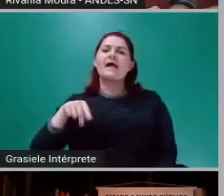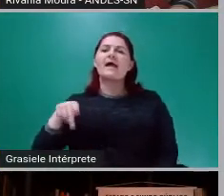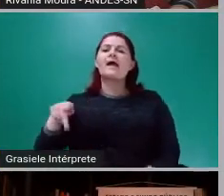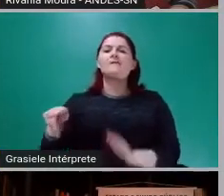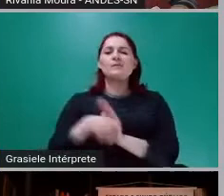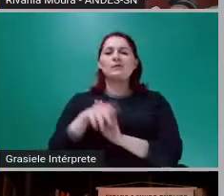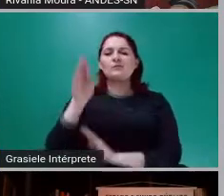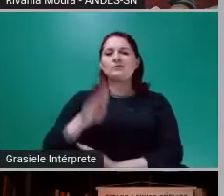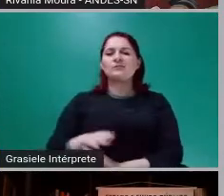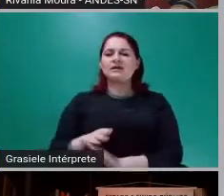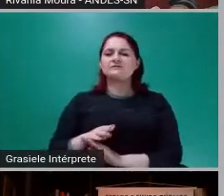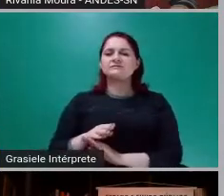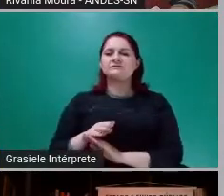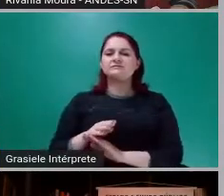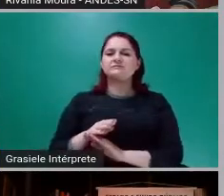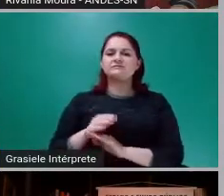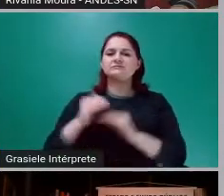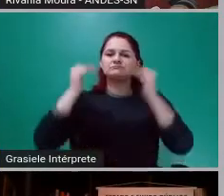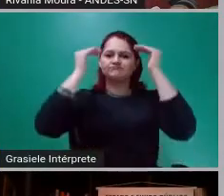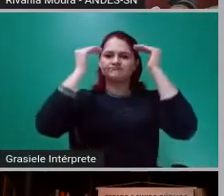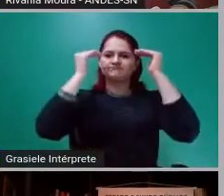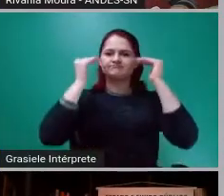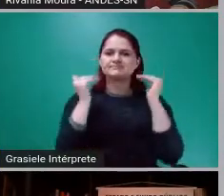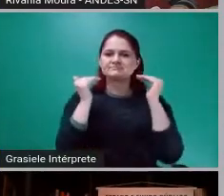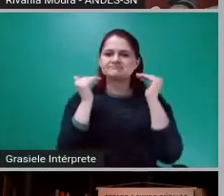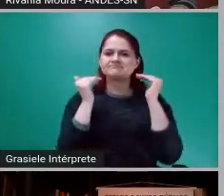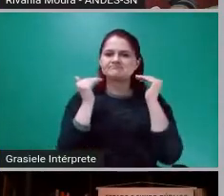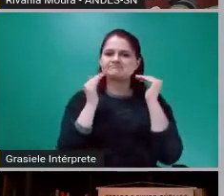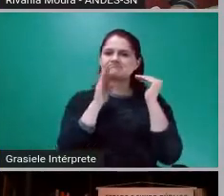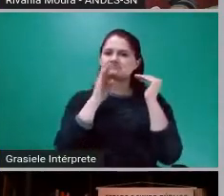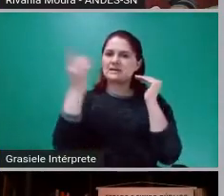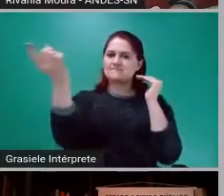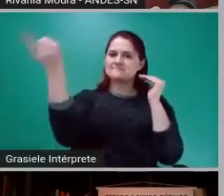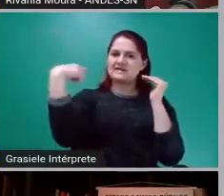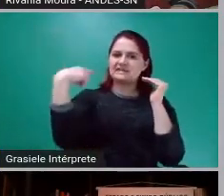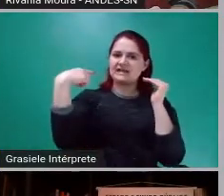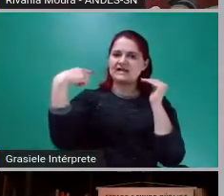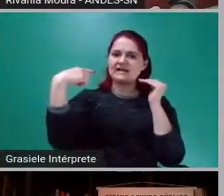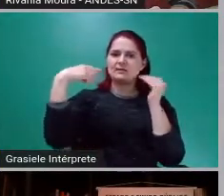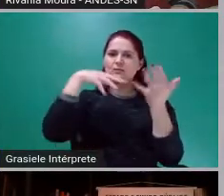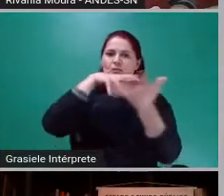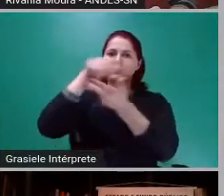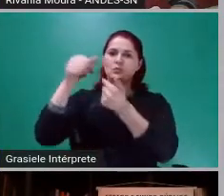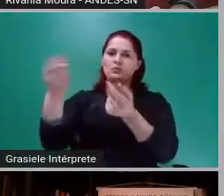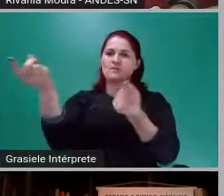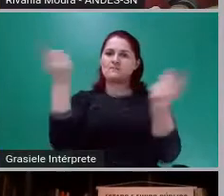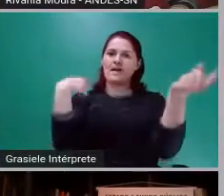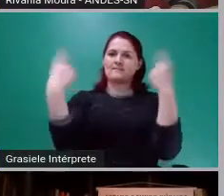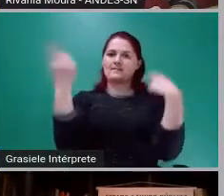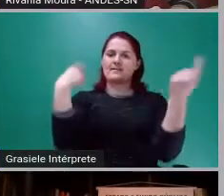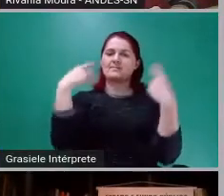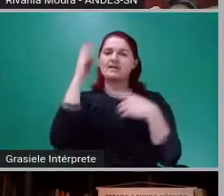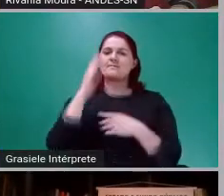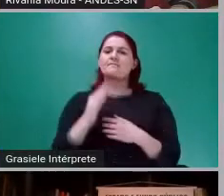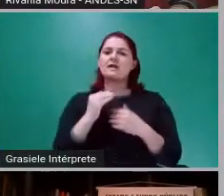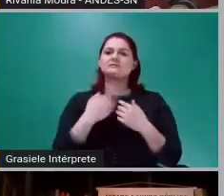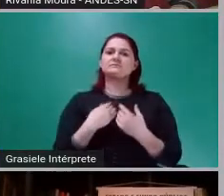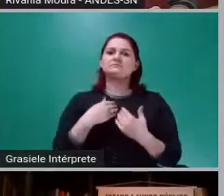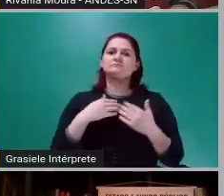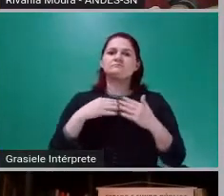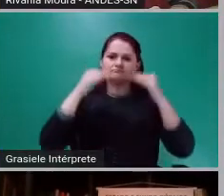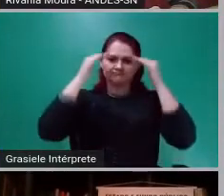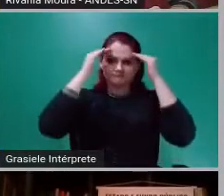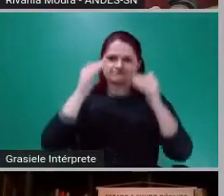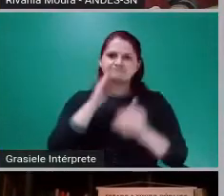na ordem global. Mas o que é isso? Isso fica muito amplo. O que é isso? É o consenso de Washington.